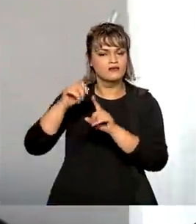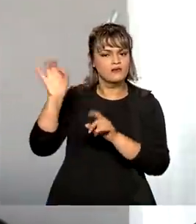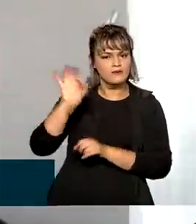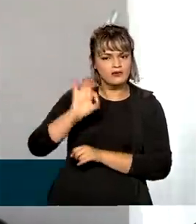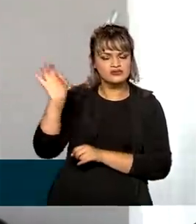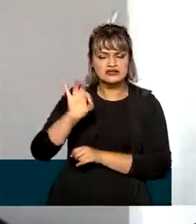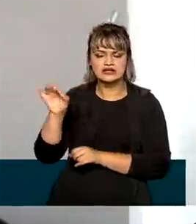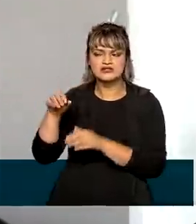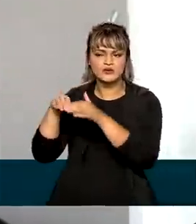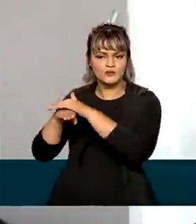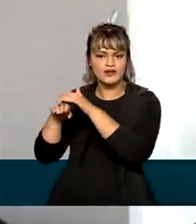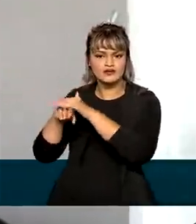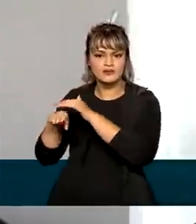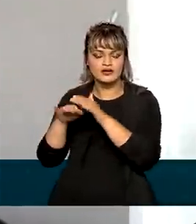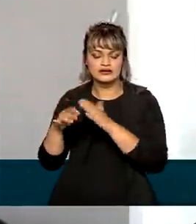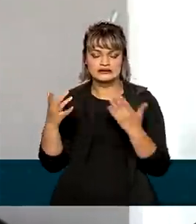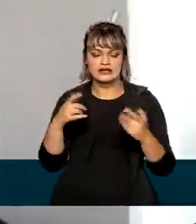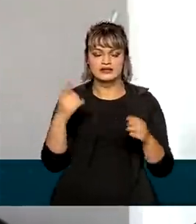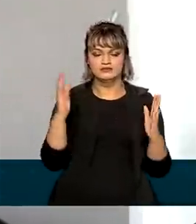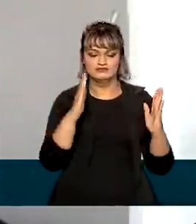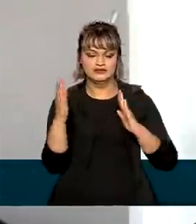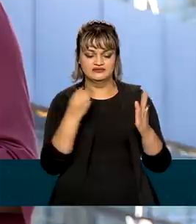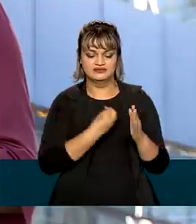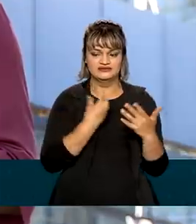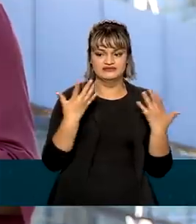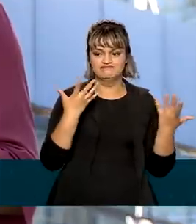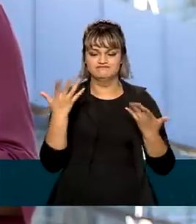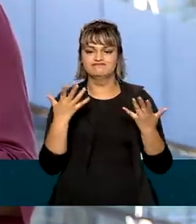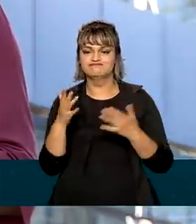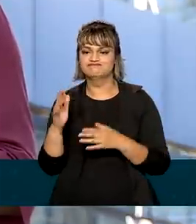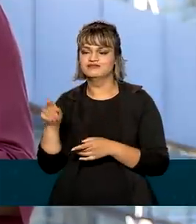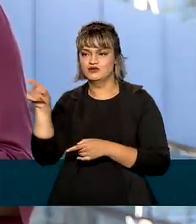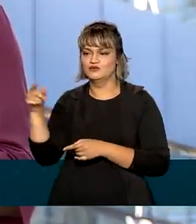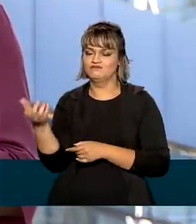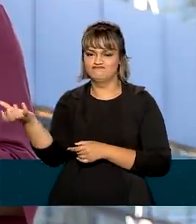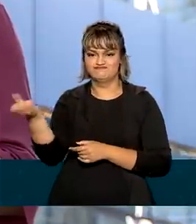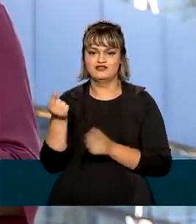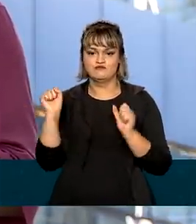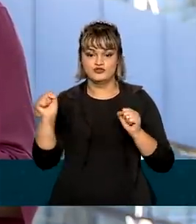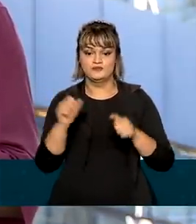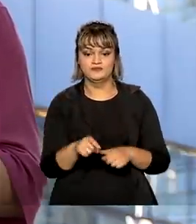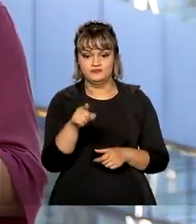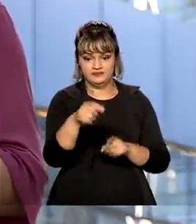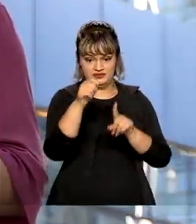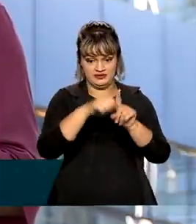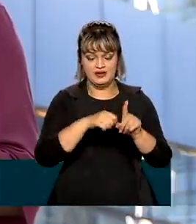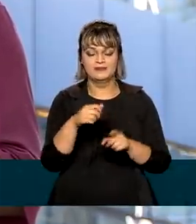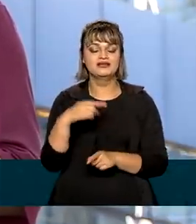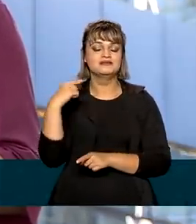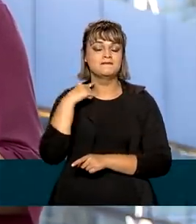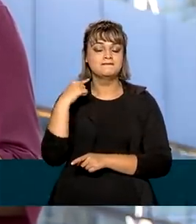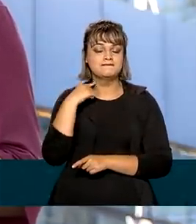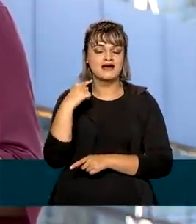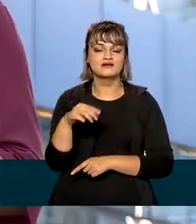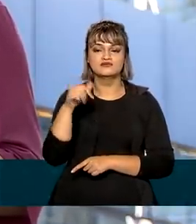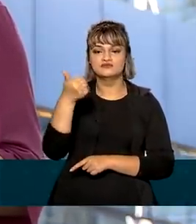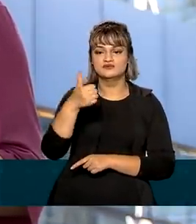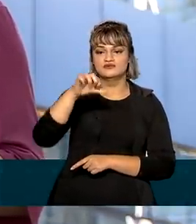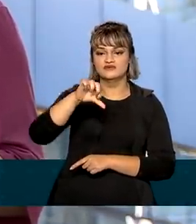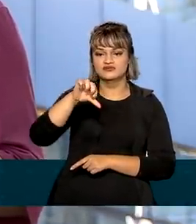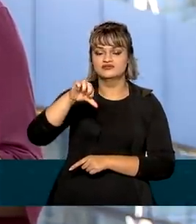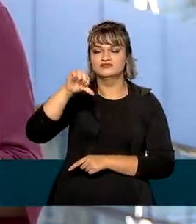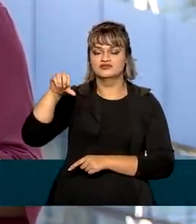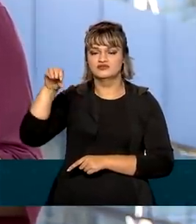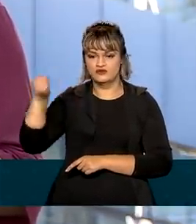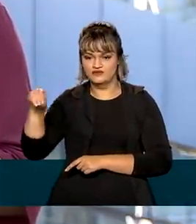nos momentos de maior apreensão da vida dele. Em maio de 1990, a Caixa Econômica Federal assumiu